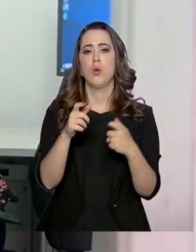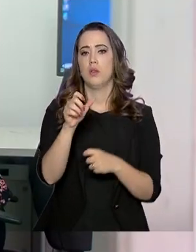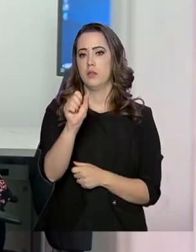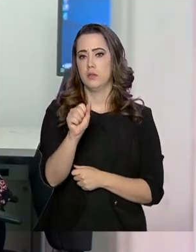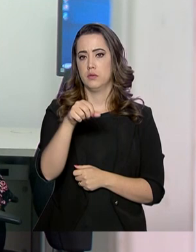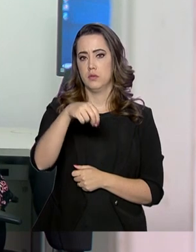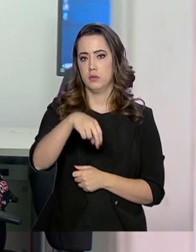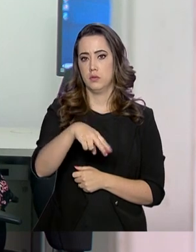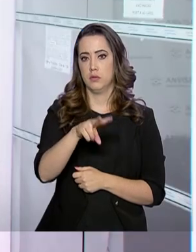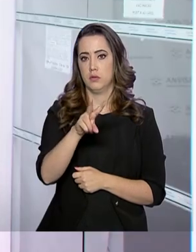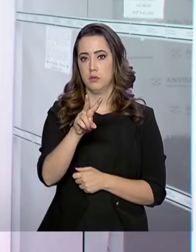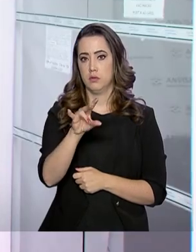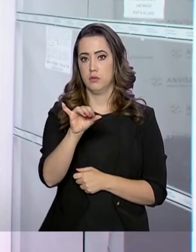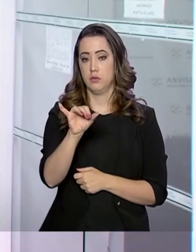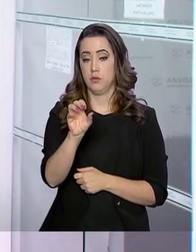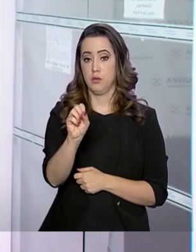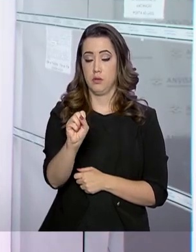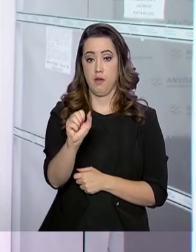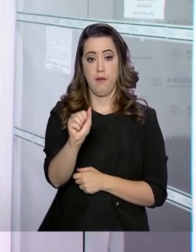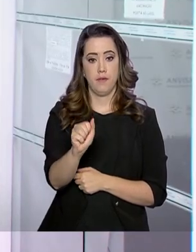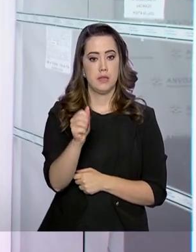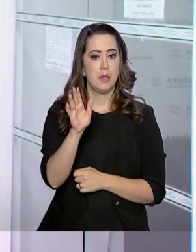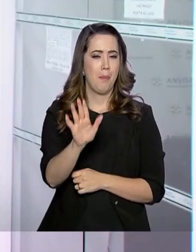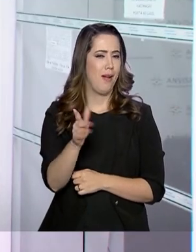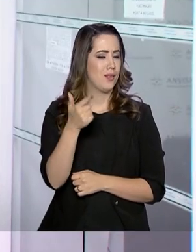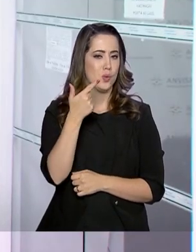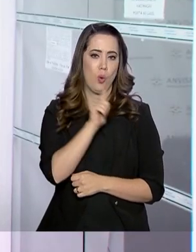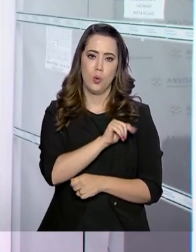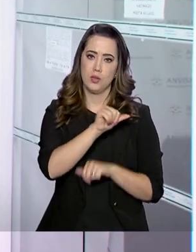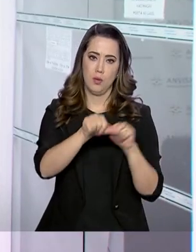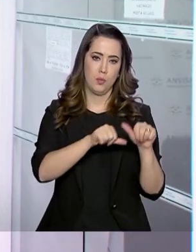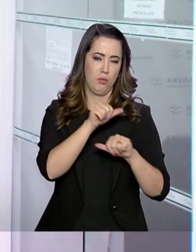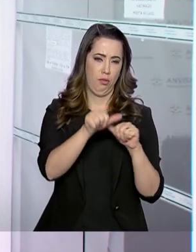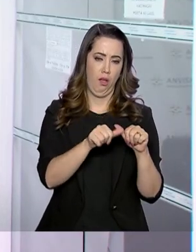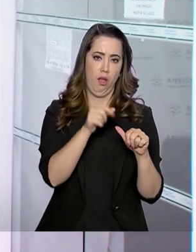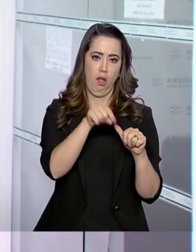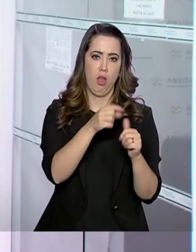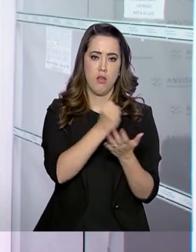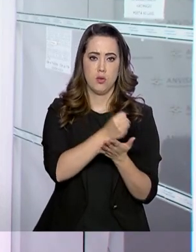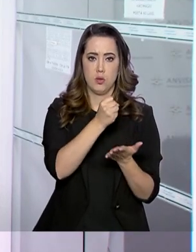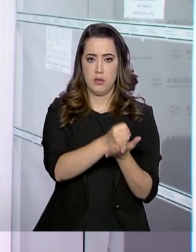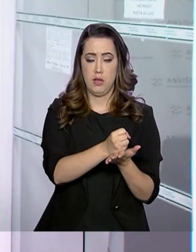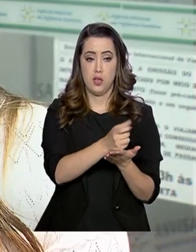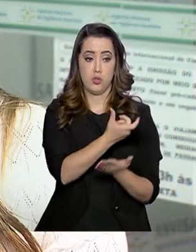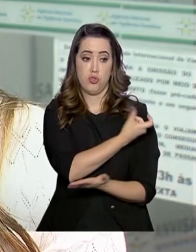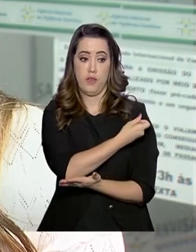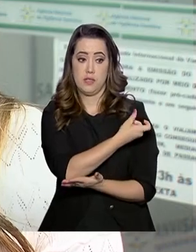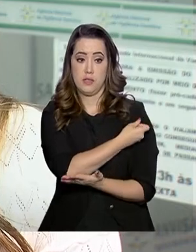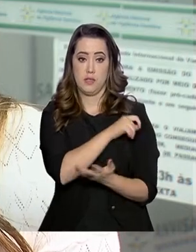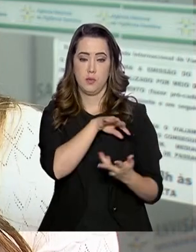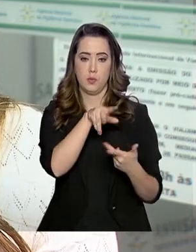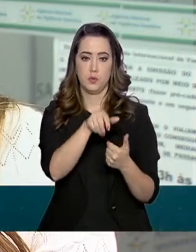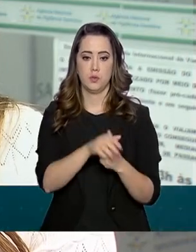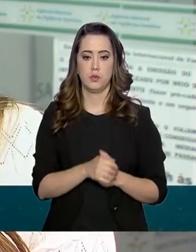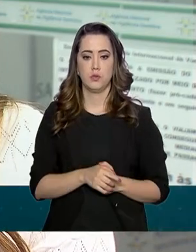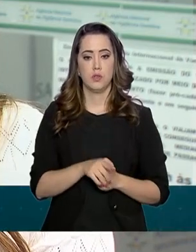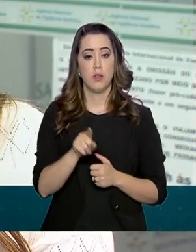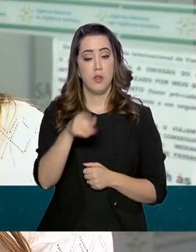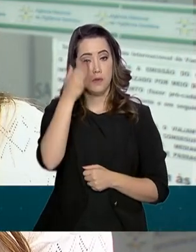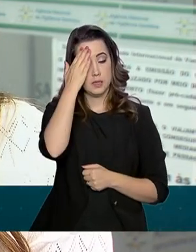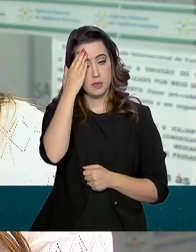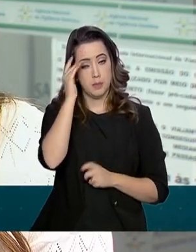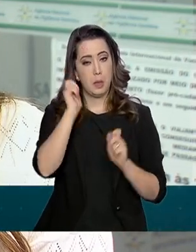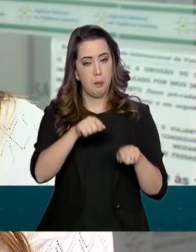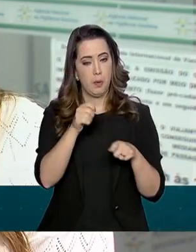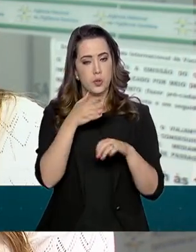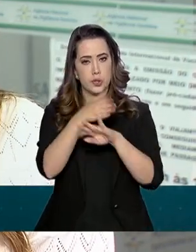aeroporto de Brasília, mas não conseguiu renovar o Certificado Internacional de Vacinação. Você sabia que você pode fazer esse cartão